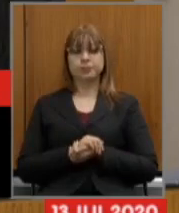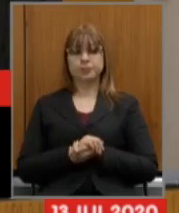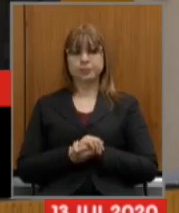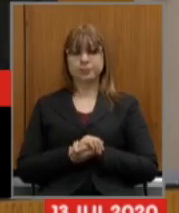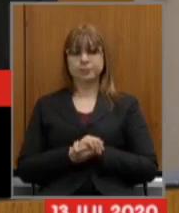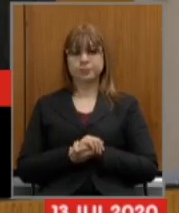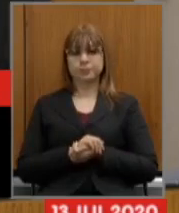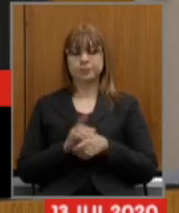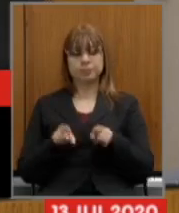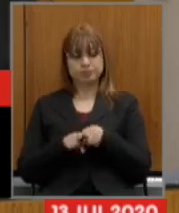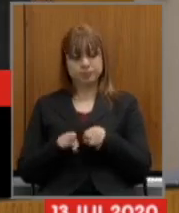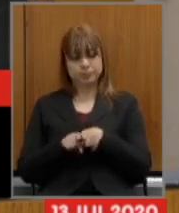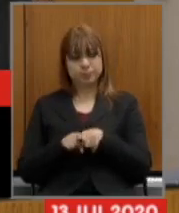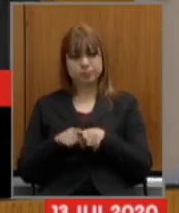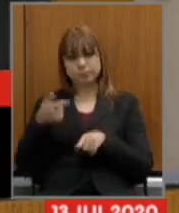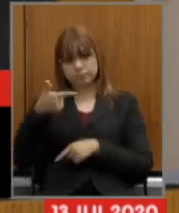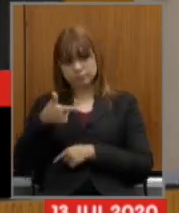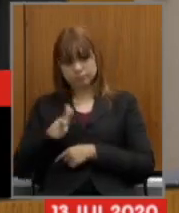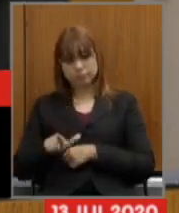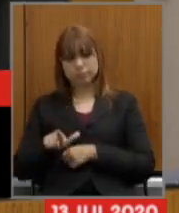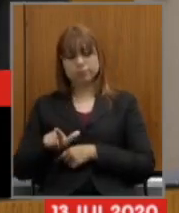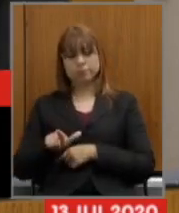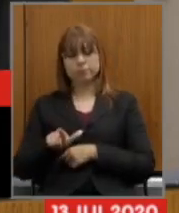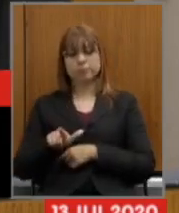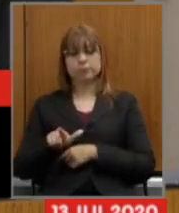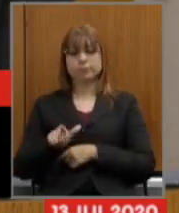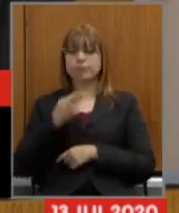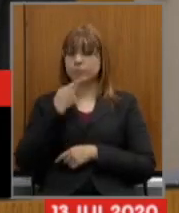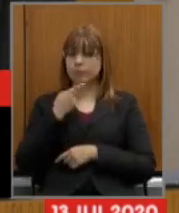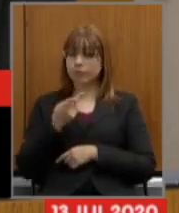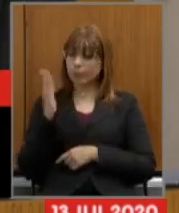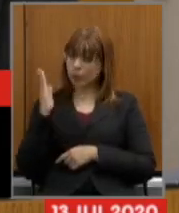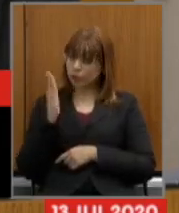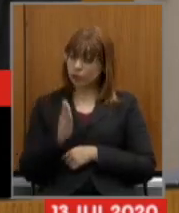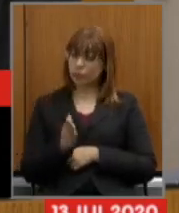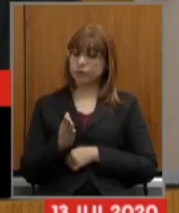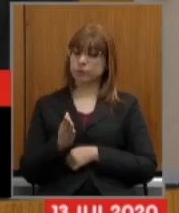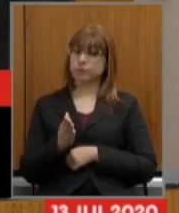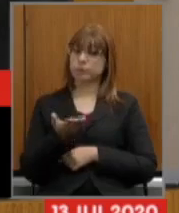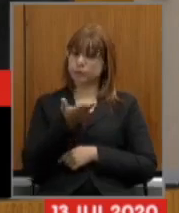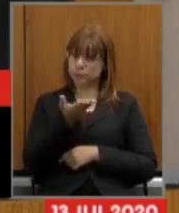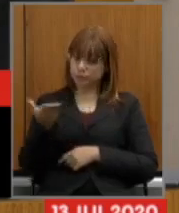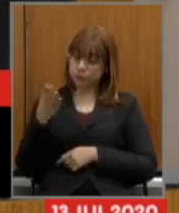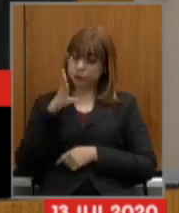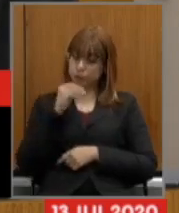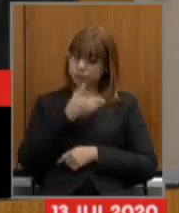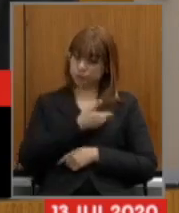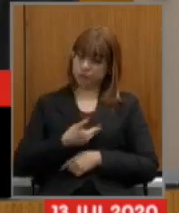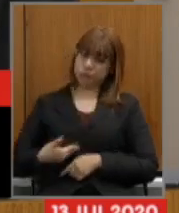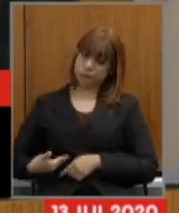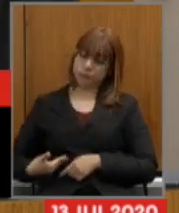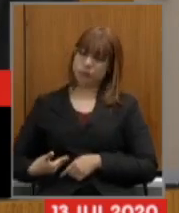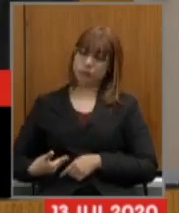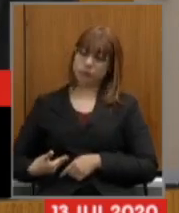mais uma vez falar diretamente com o servidor público